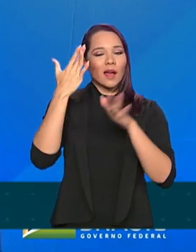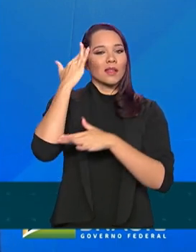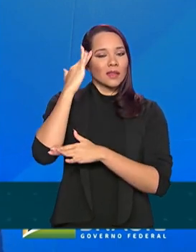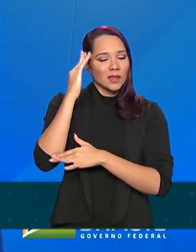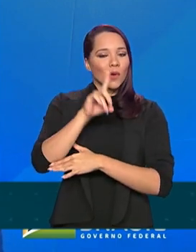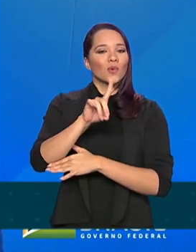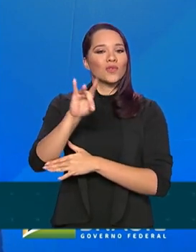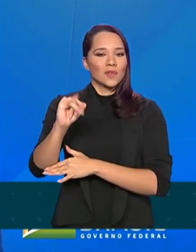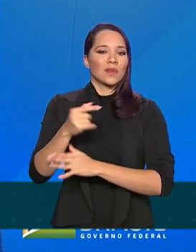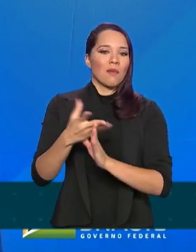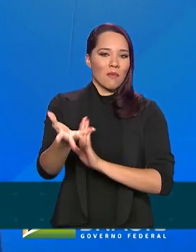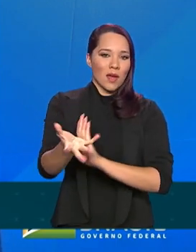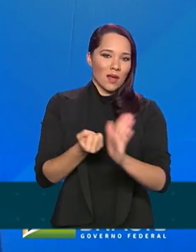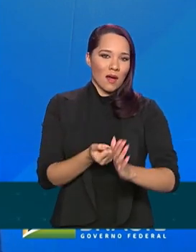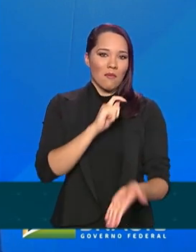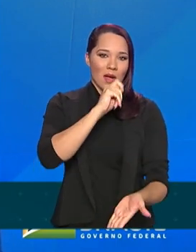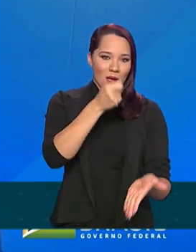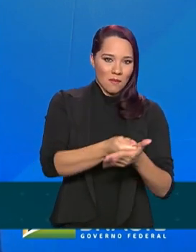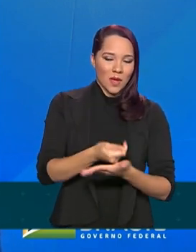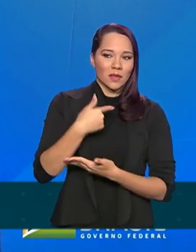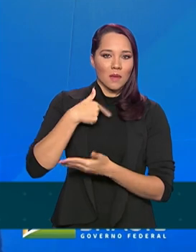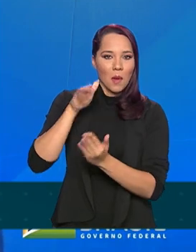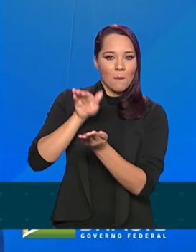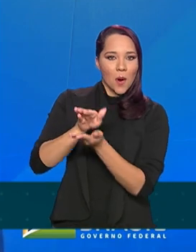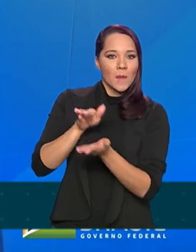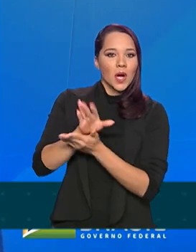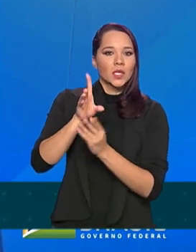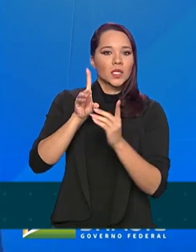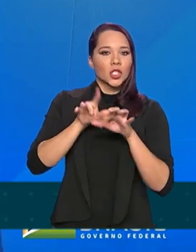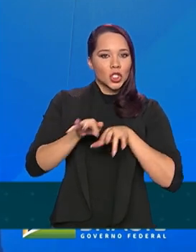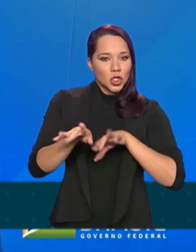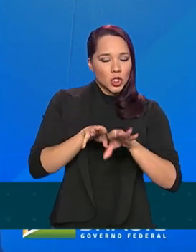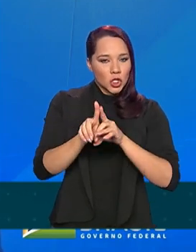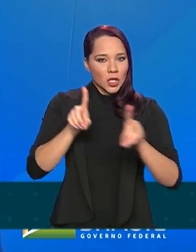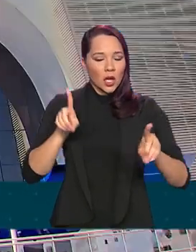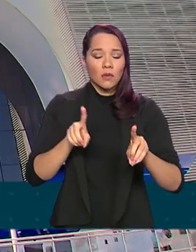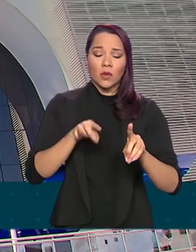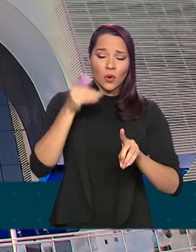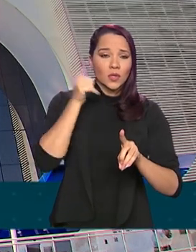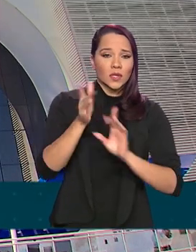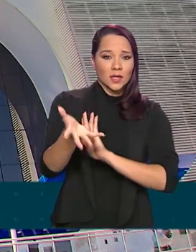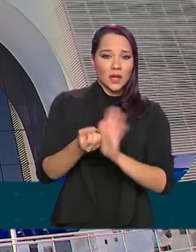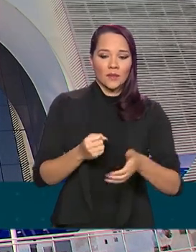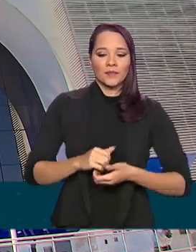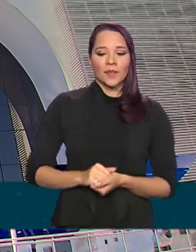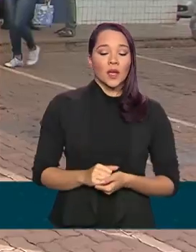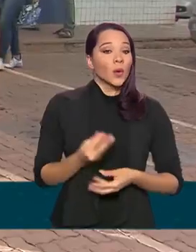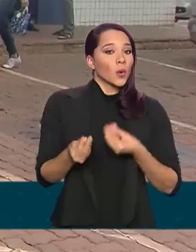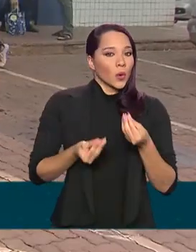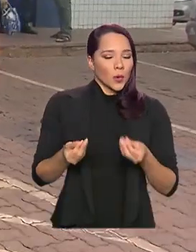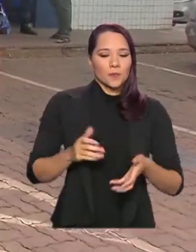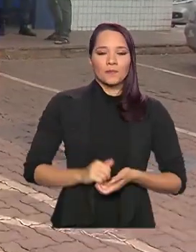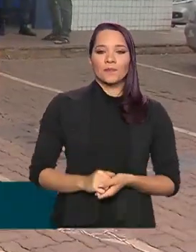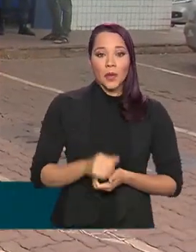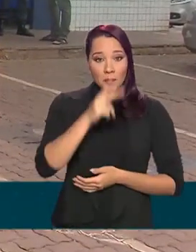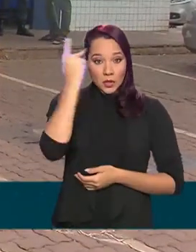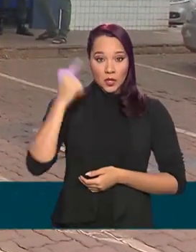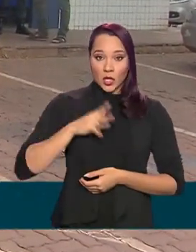o dia que eu iria receber o pagamento na minha conta digital e poderia sacar. Vai funcionar assim. O